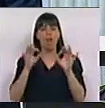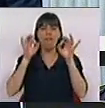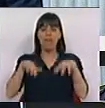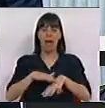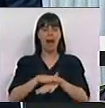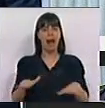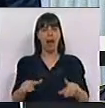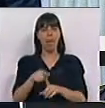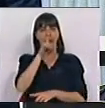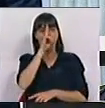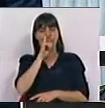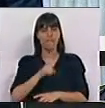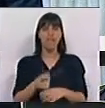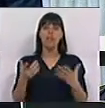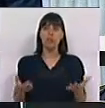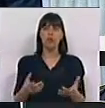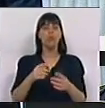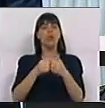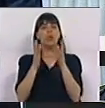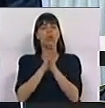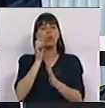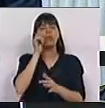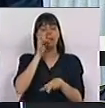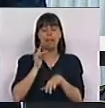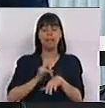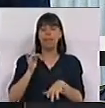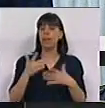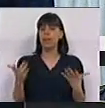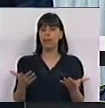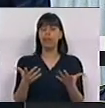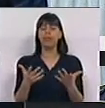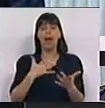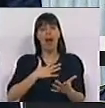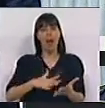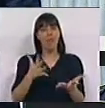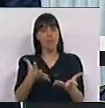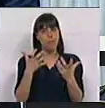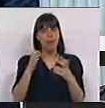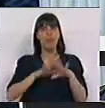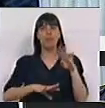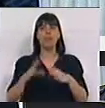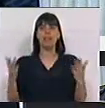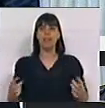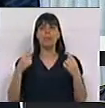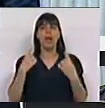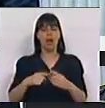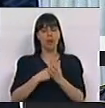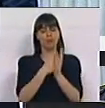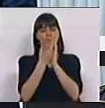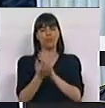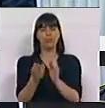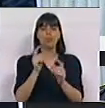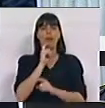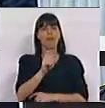de uma situação de dependência todos aqueles que sejam sensíveis e desejem fazê-lo. Assim, há um conjunto de